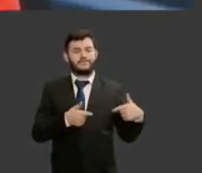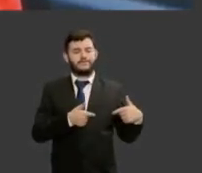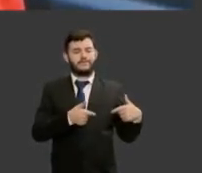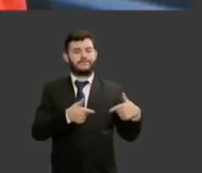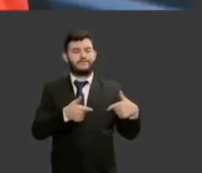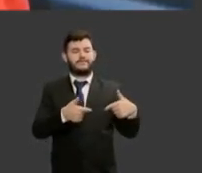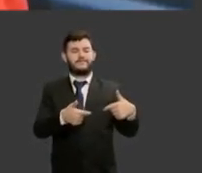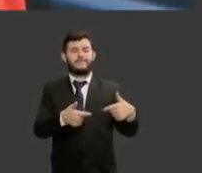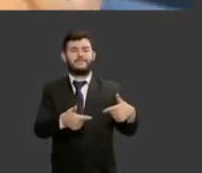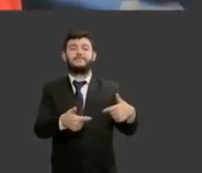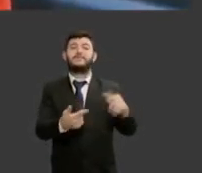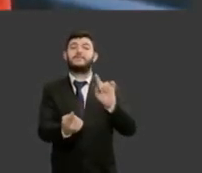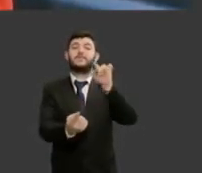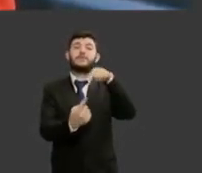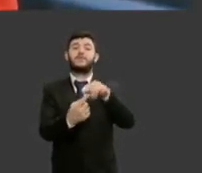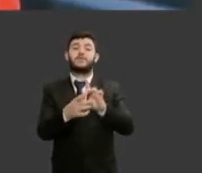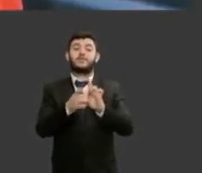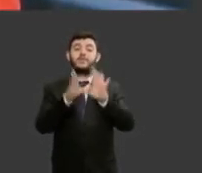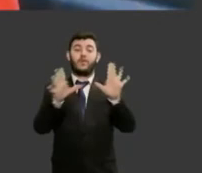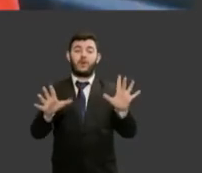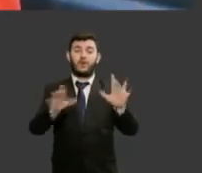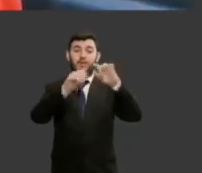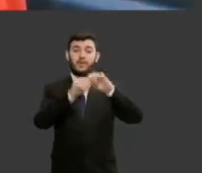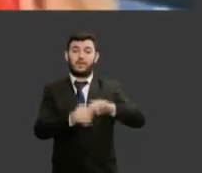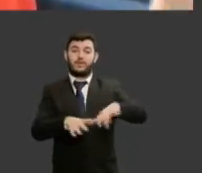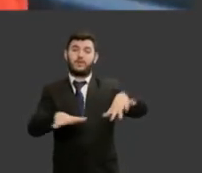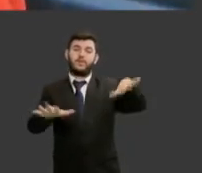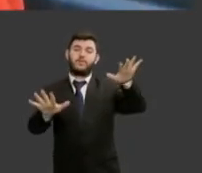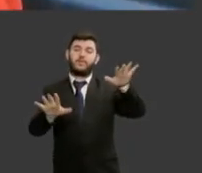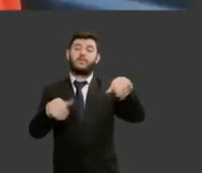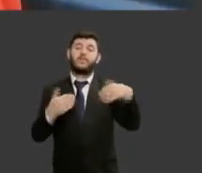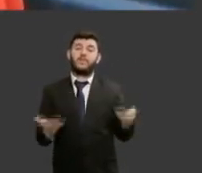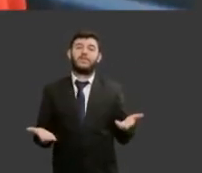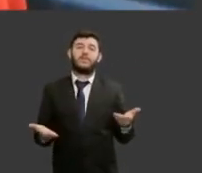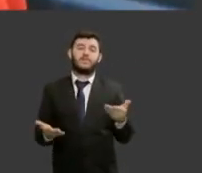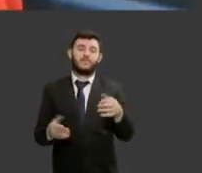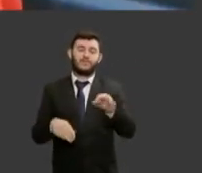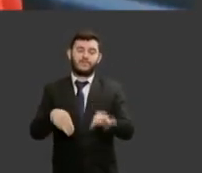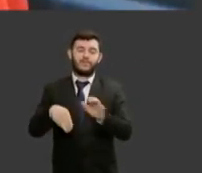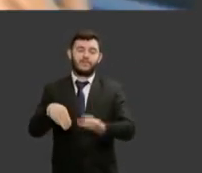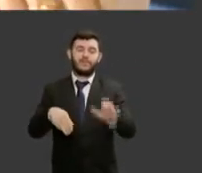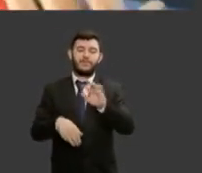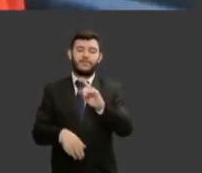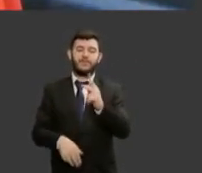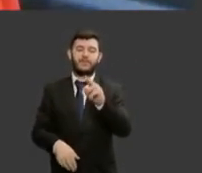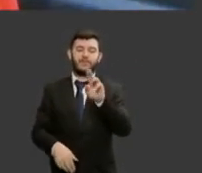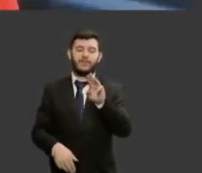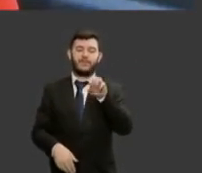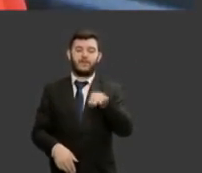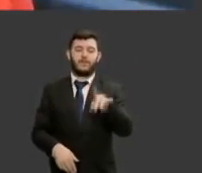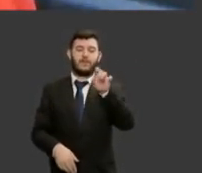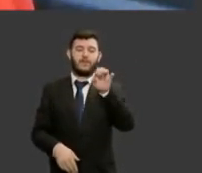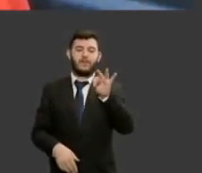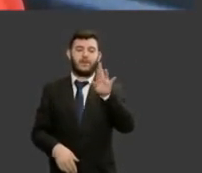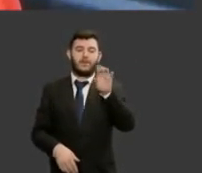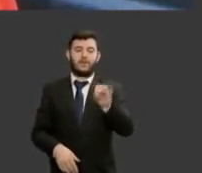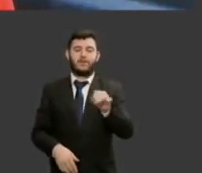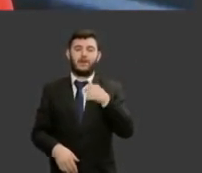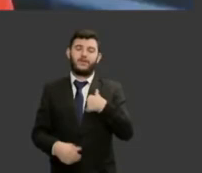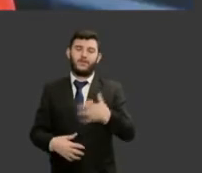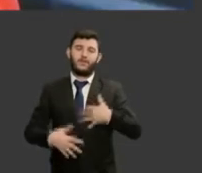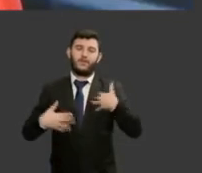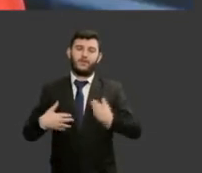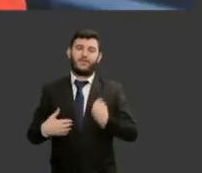o meu orgulho de dividir esse título o meu orgulho de estar nesse evento de hoje e o meu orgulho de viver presidente do Superior